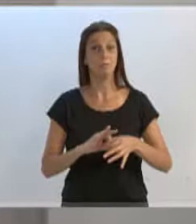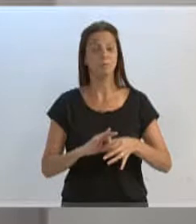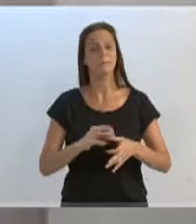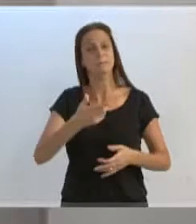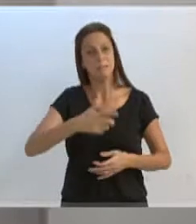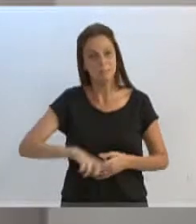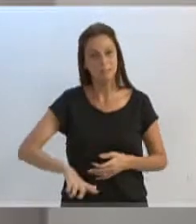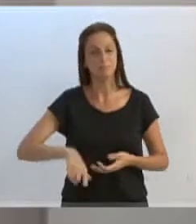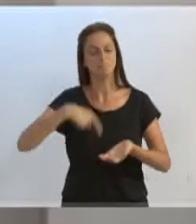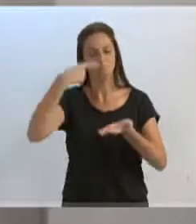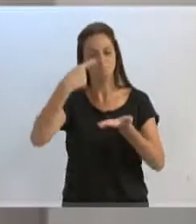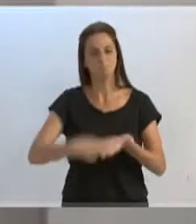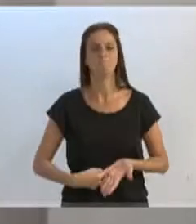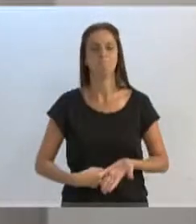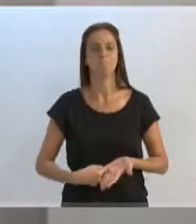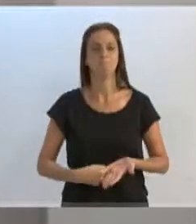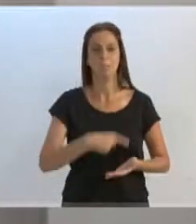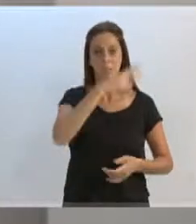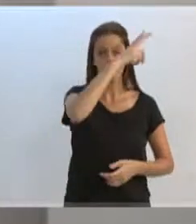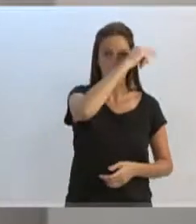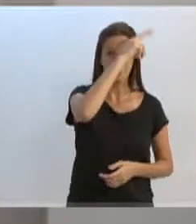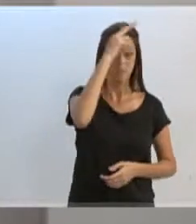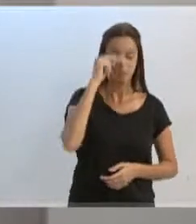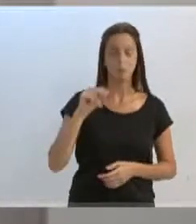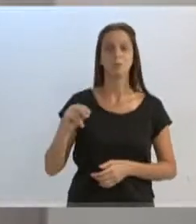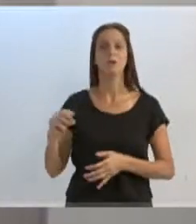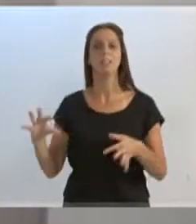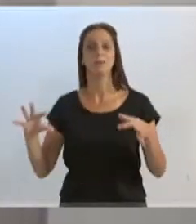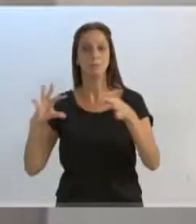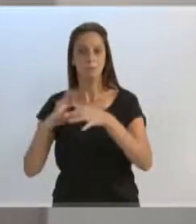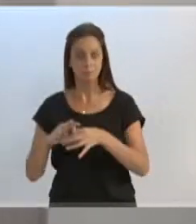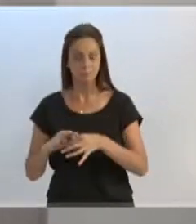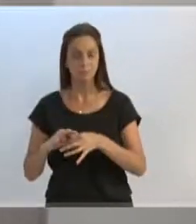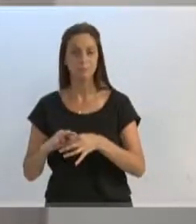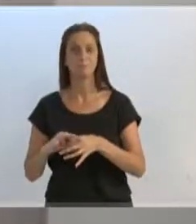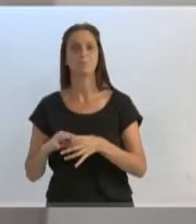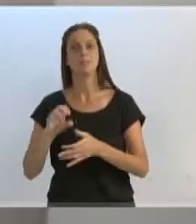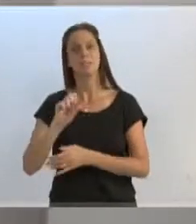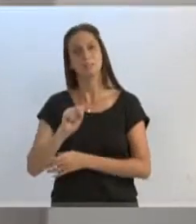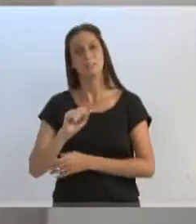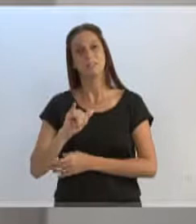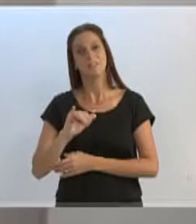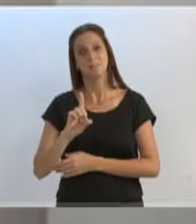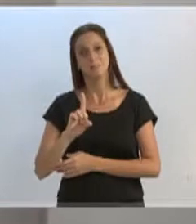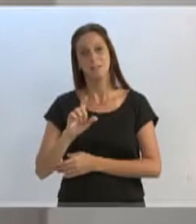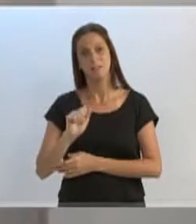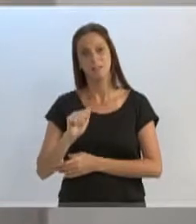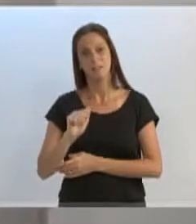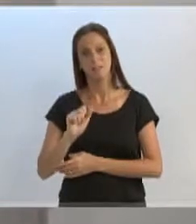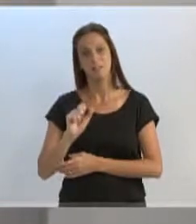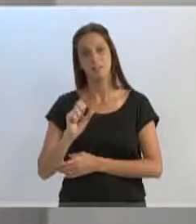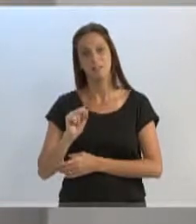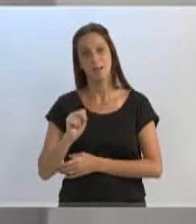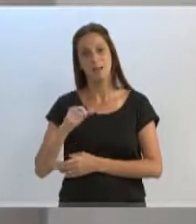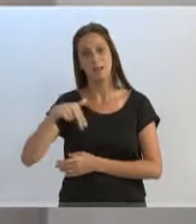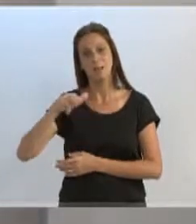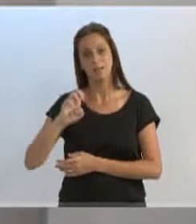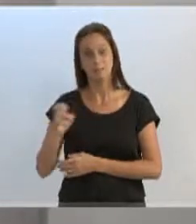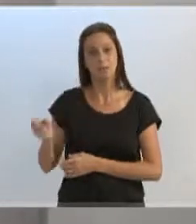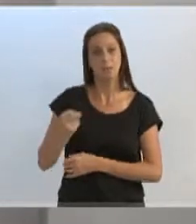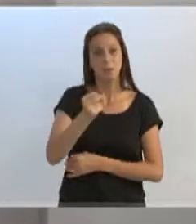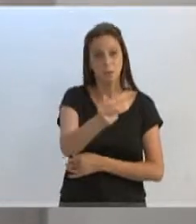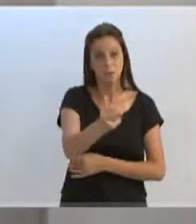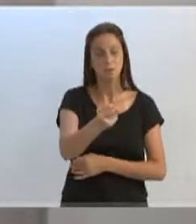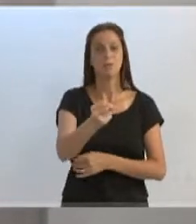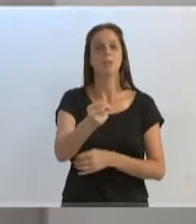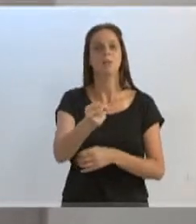novamente, é afirmado entre a Prefeitura Municipal de Blumenau, entre o SIDASC, que fornece um profissional, uma